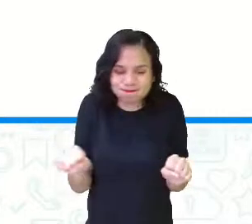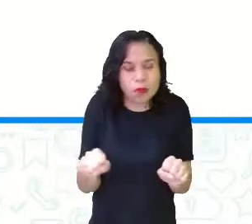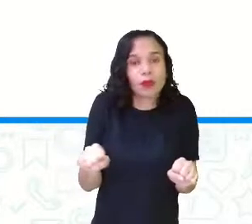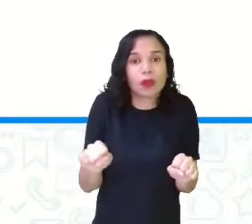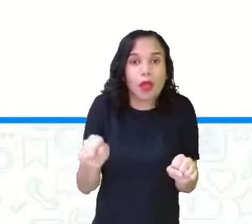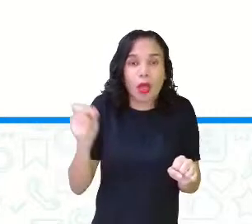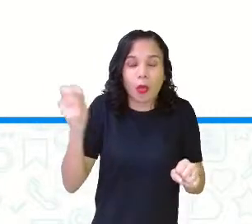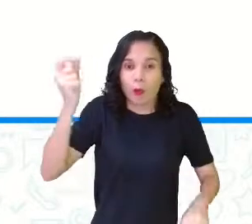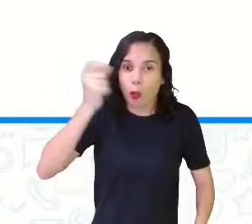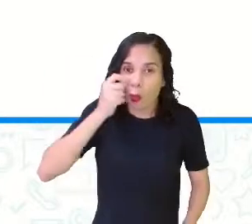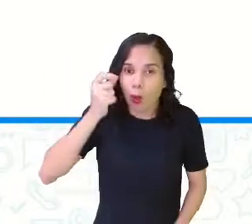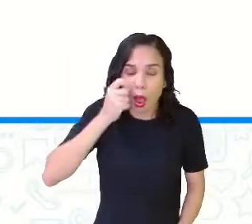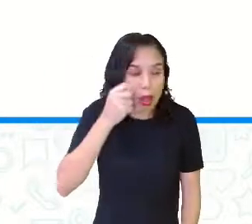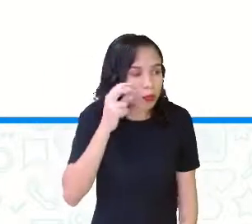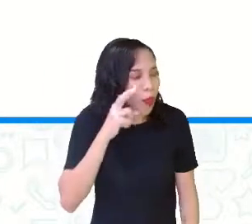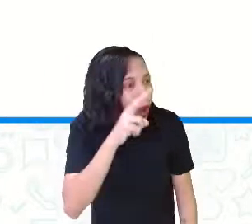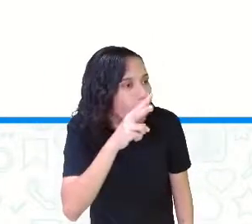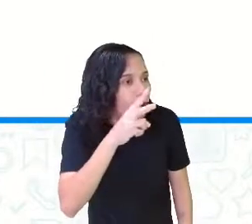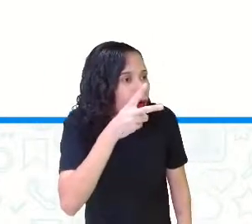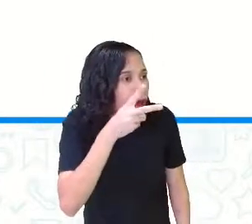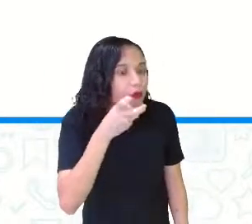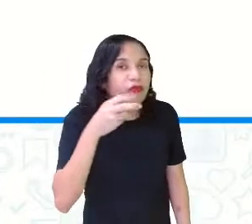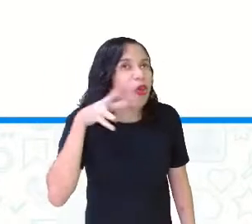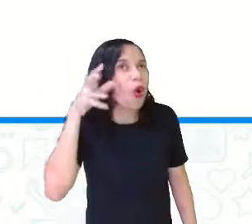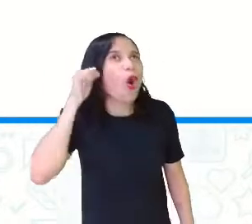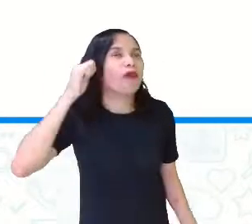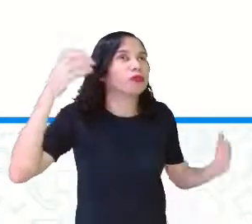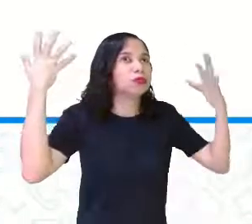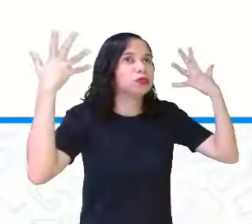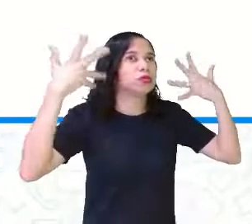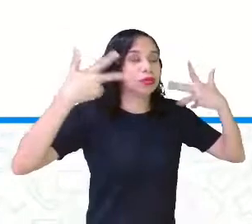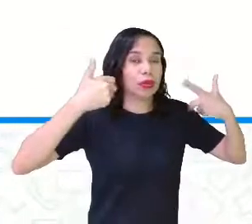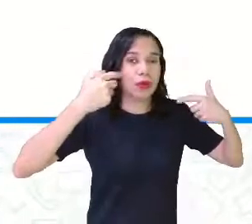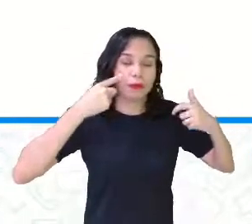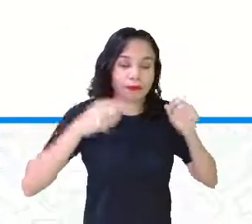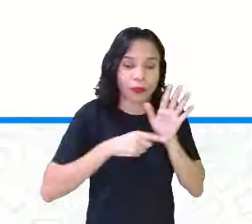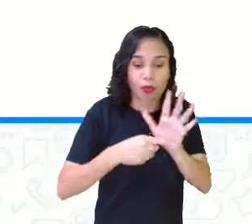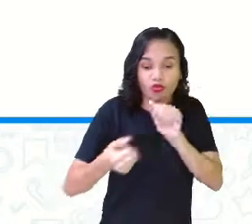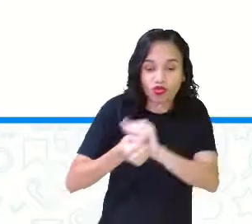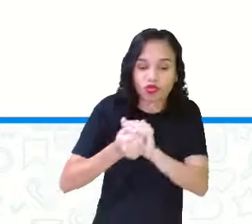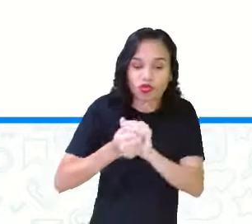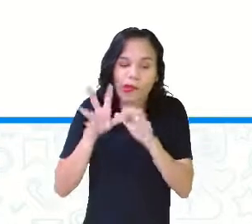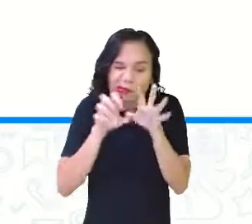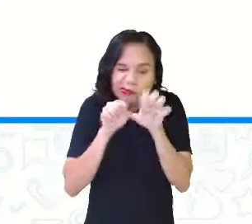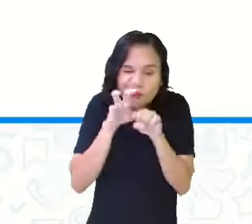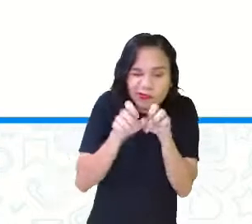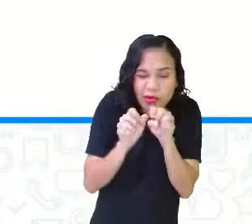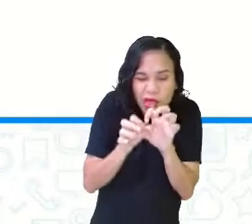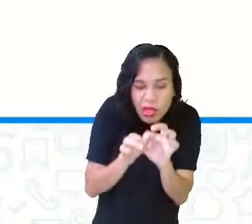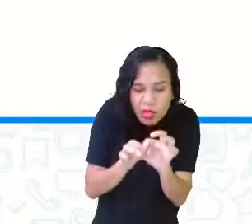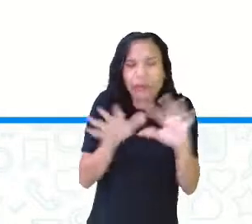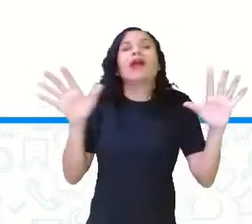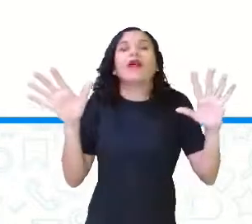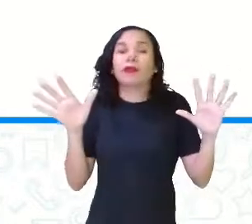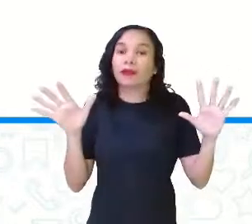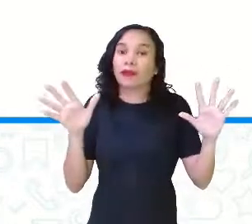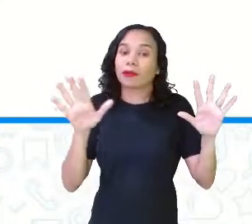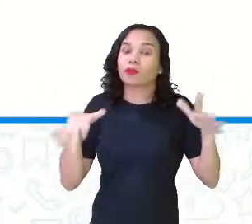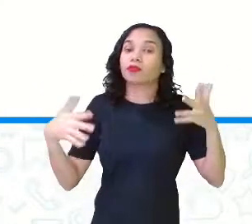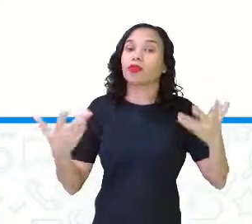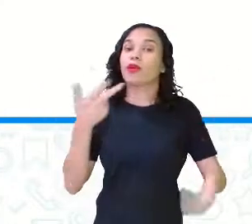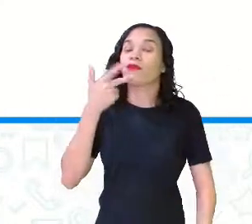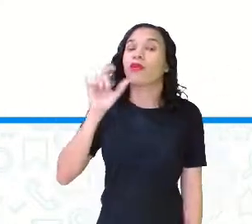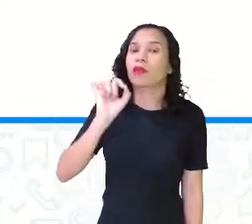-se. O rato, reconhecendo seu rugido, se aproximou e roeu as cordas, até deixá-lo livre. Então